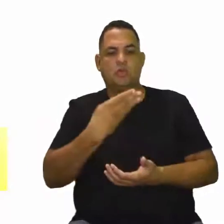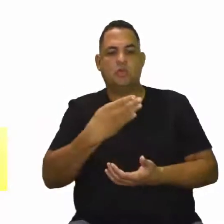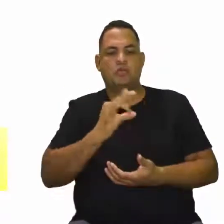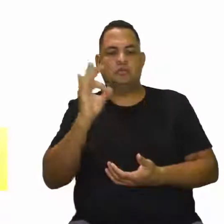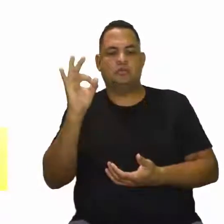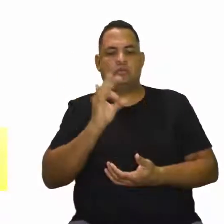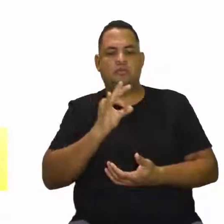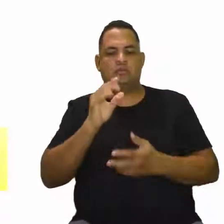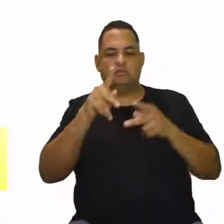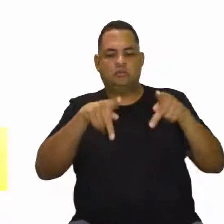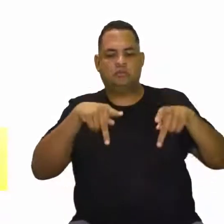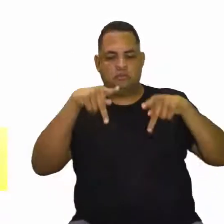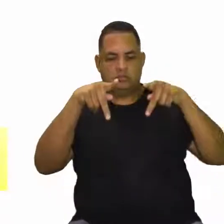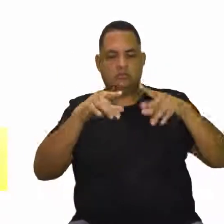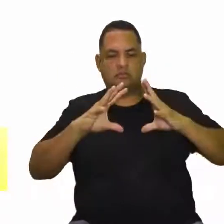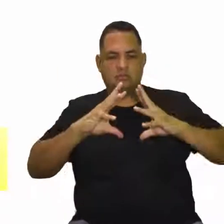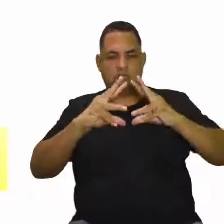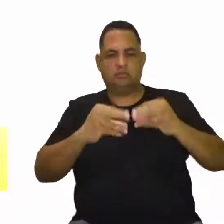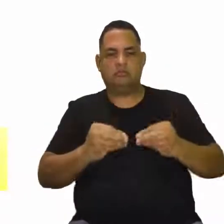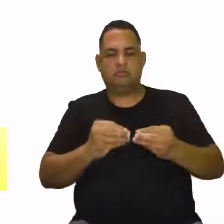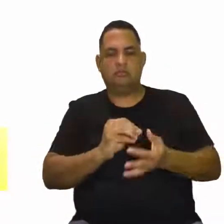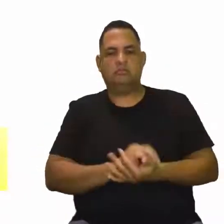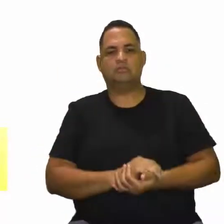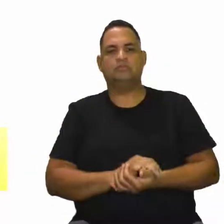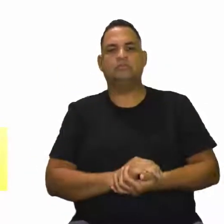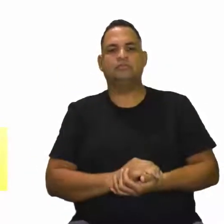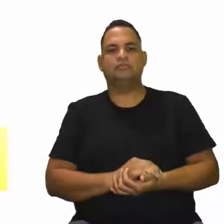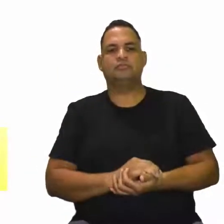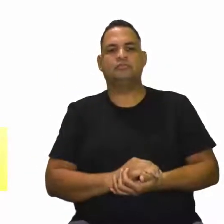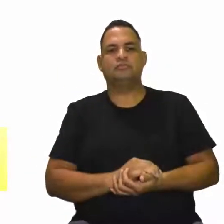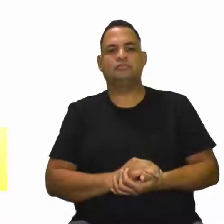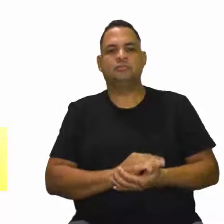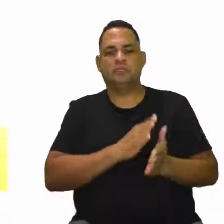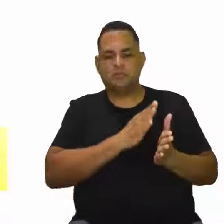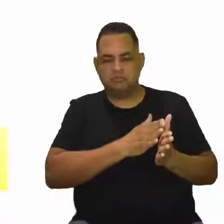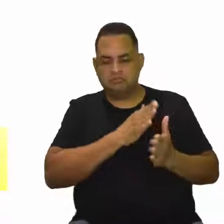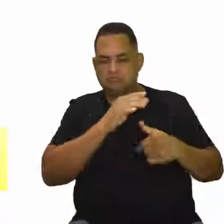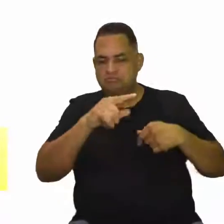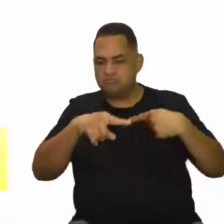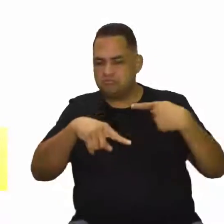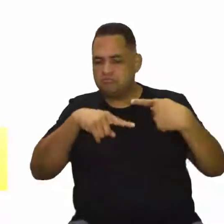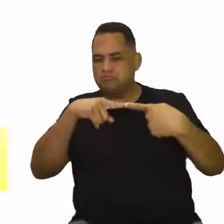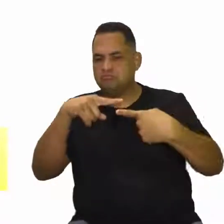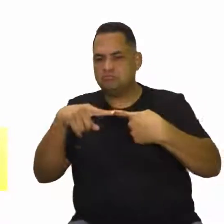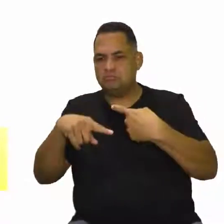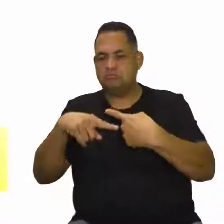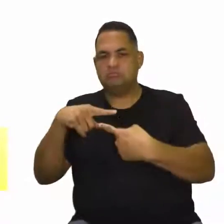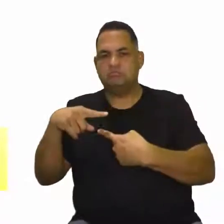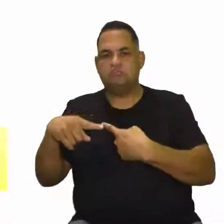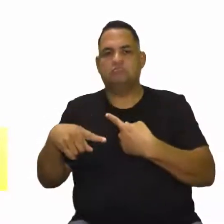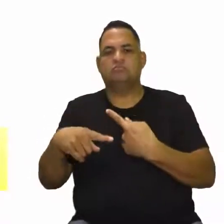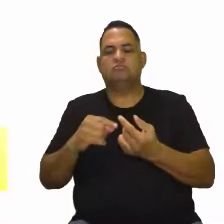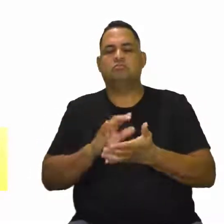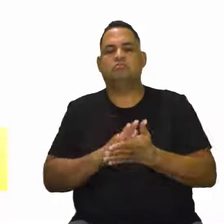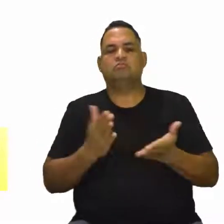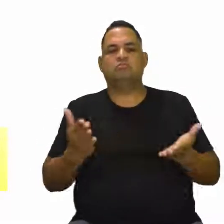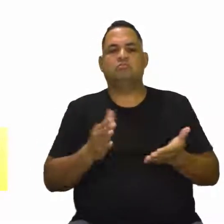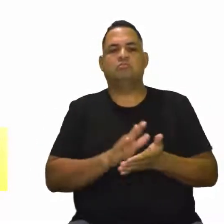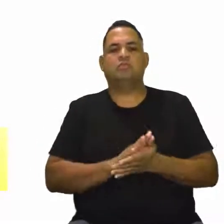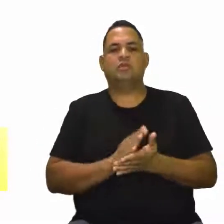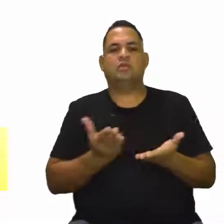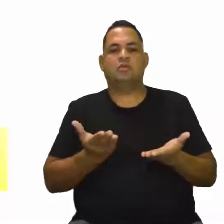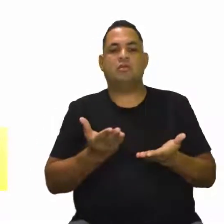de uma população total. Com o passar do tempo, a gente já estamos agora nesse momento em